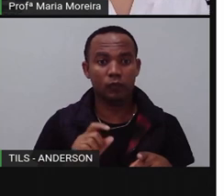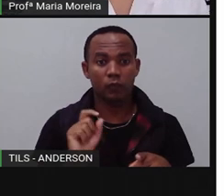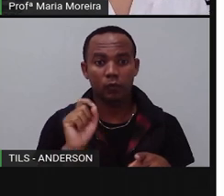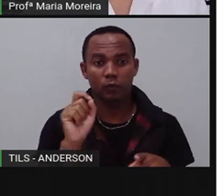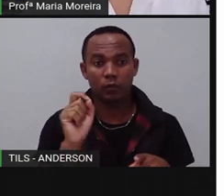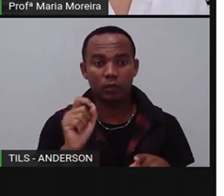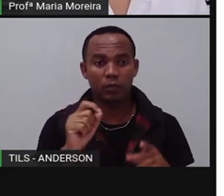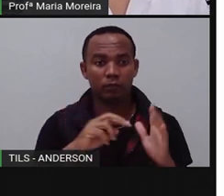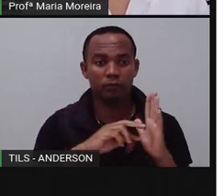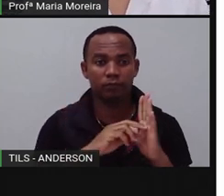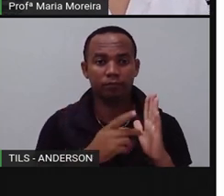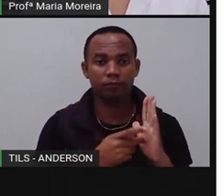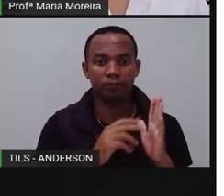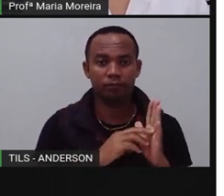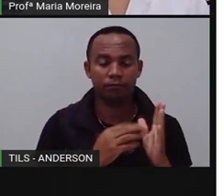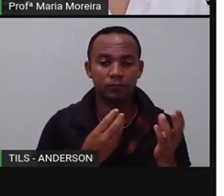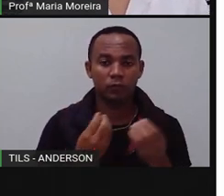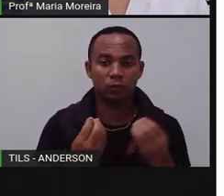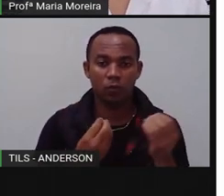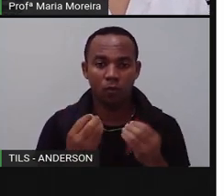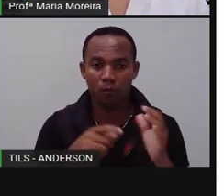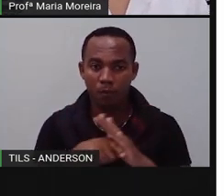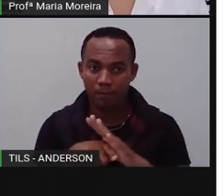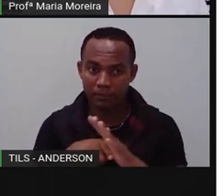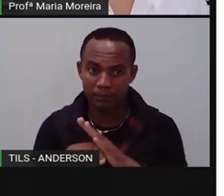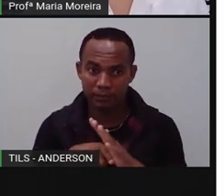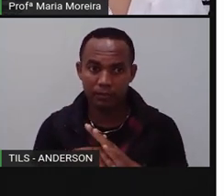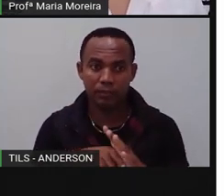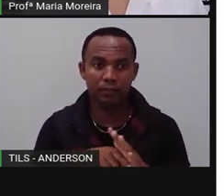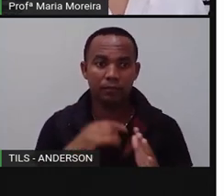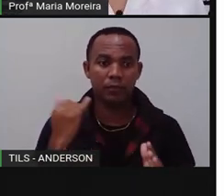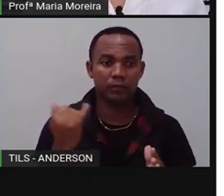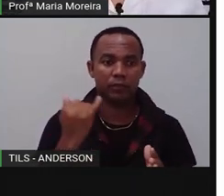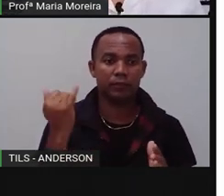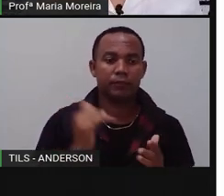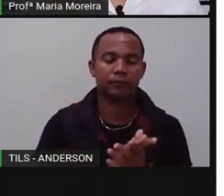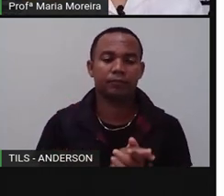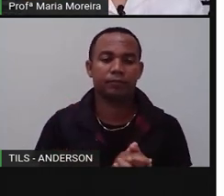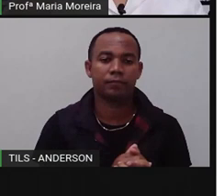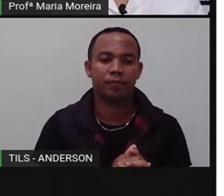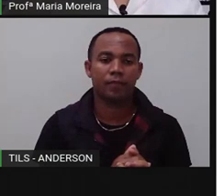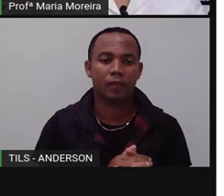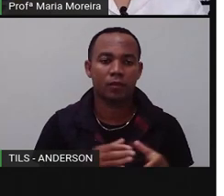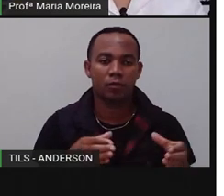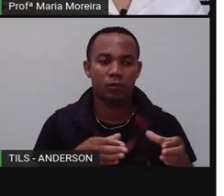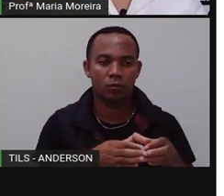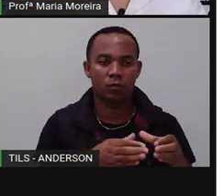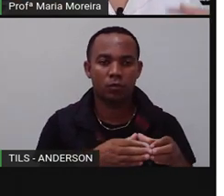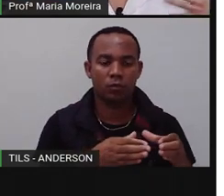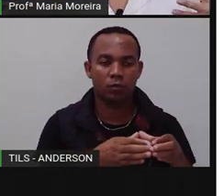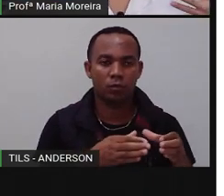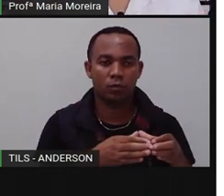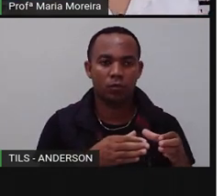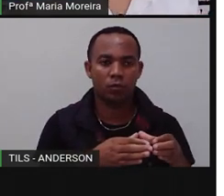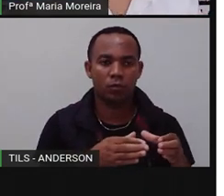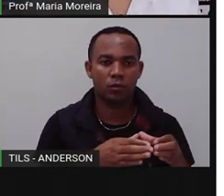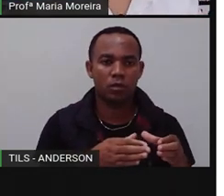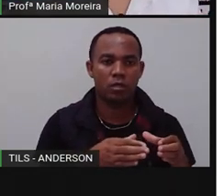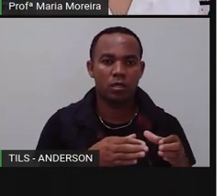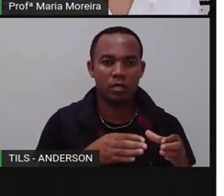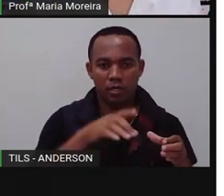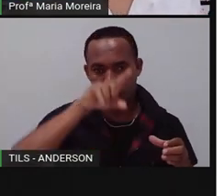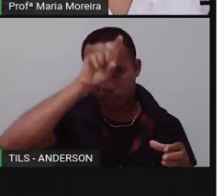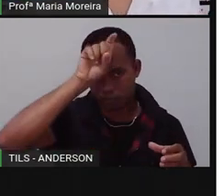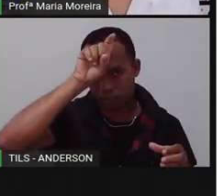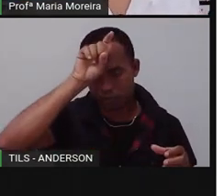decifra-me ou te devoro, pois quisem também. Então, os egípcios, na verdade, eles eram tão inteligentes,